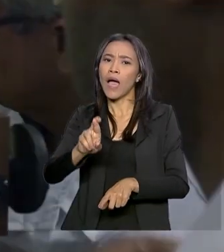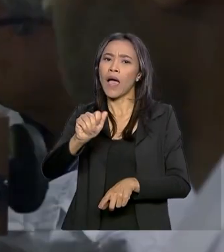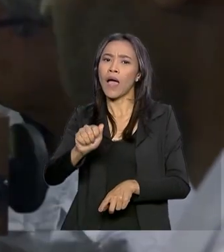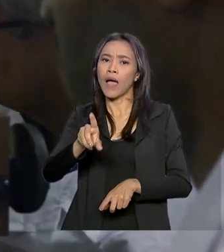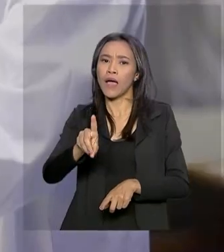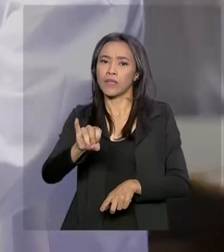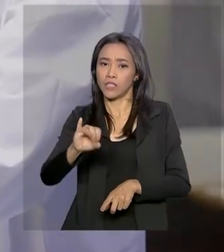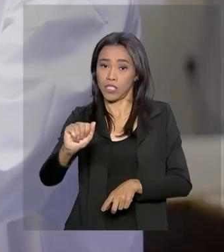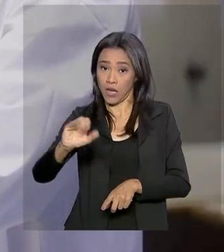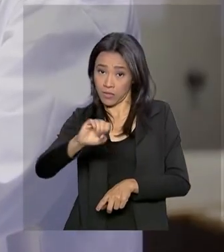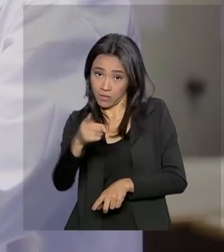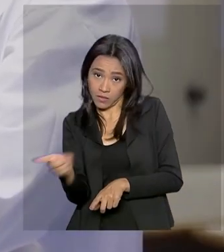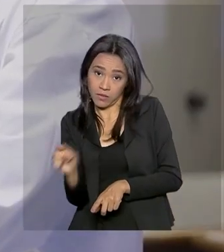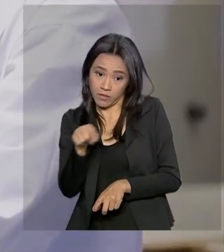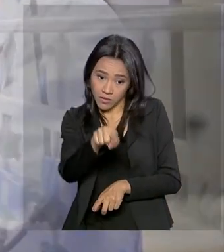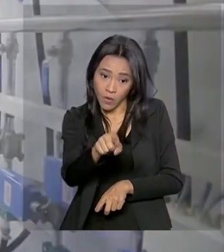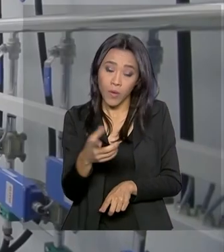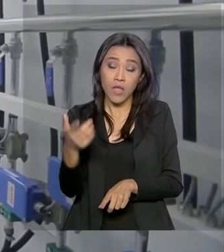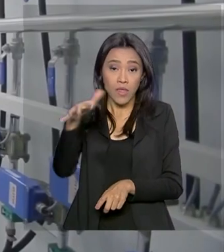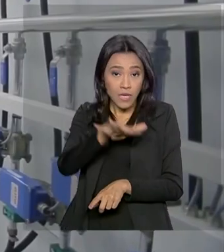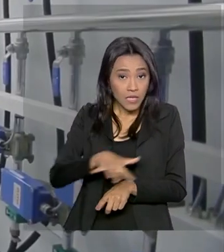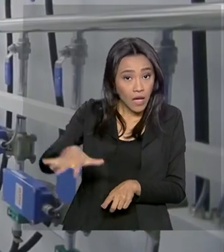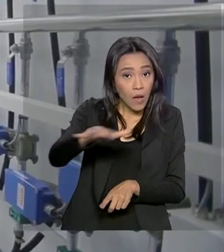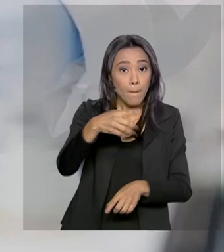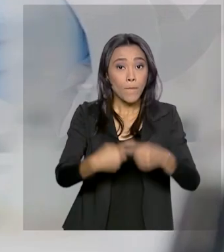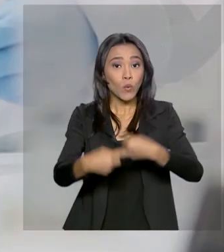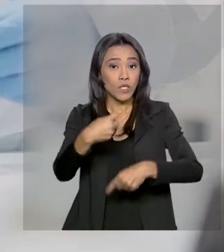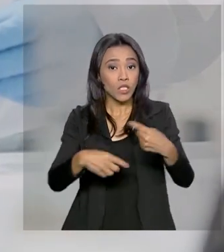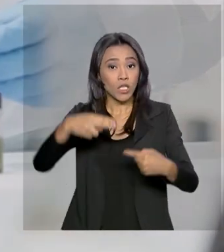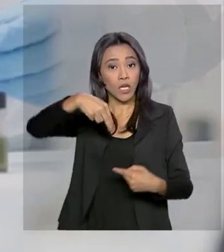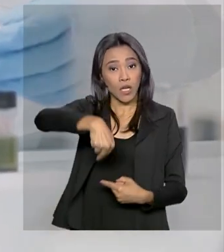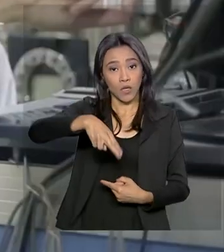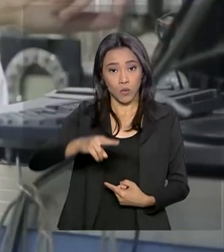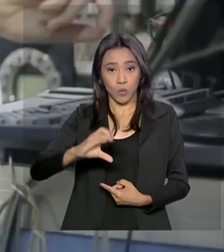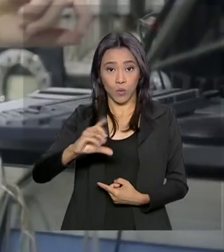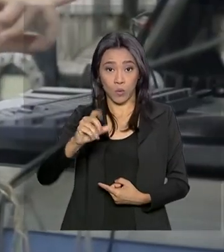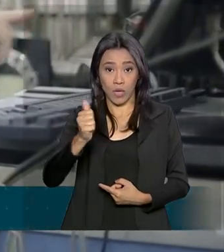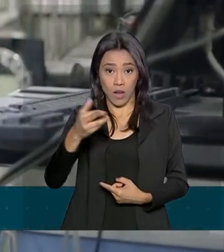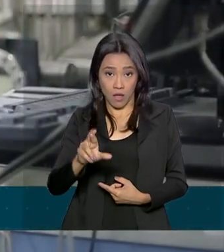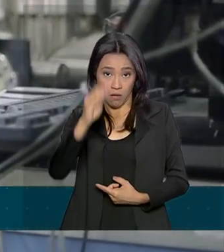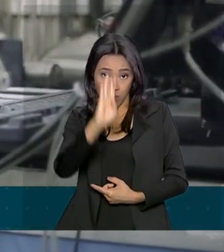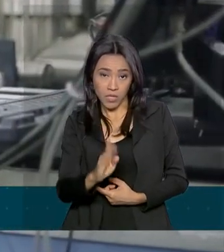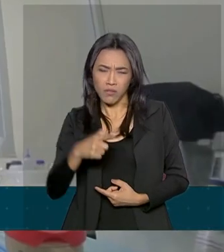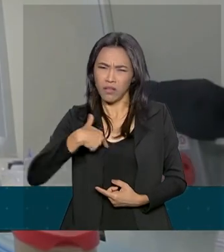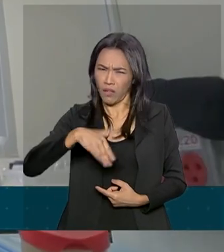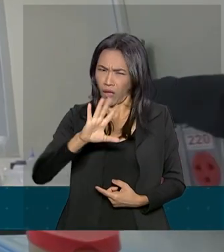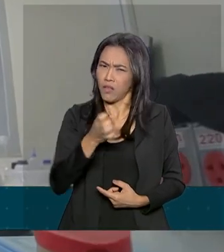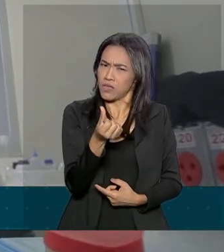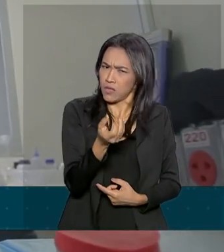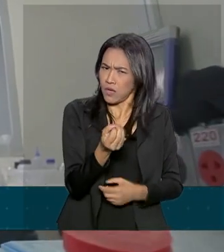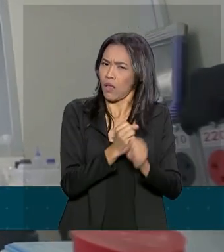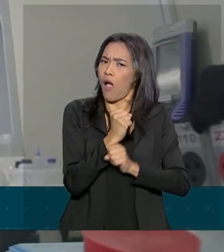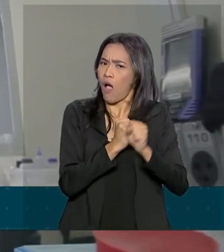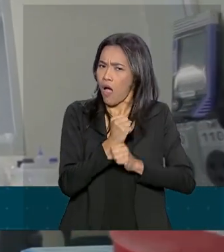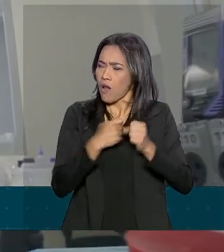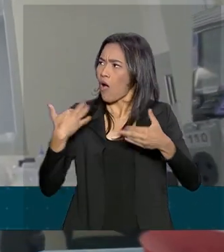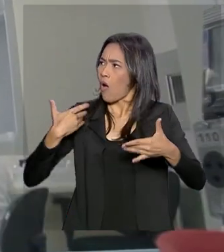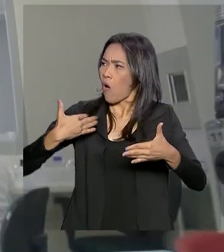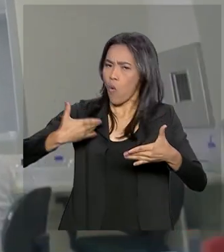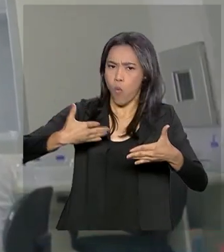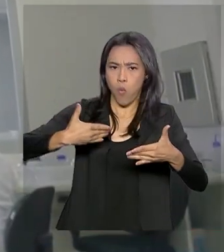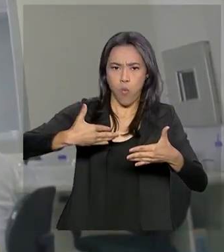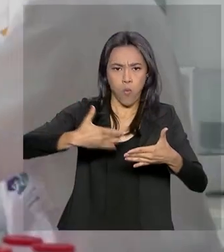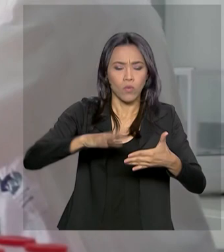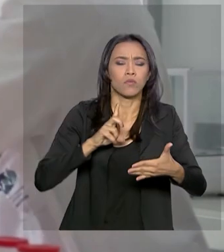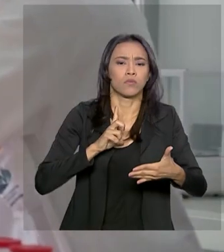chamados contrastes. A política nuclear brasileira já tem mais de 60 anos, com muitos avanços obtidos no setor.